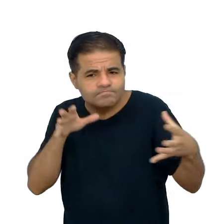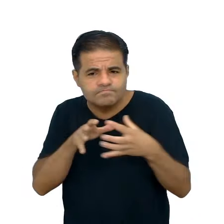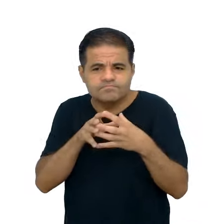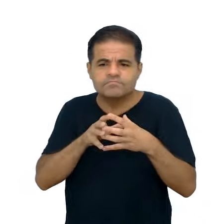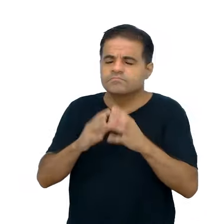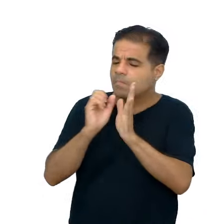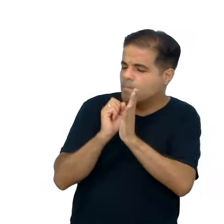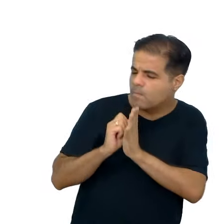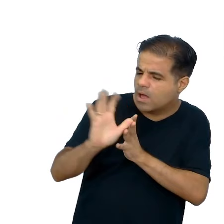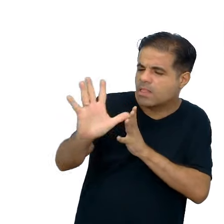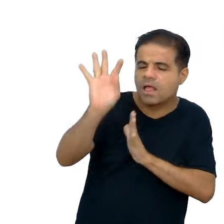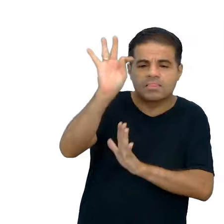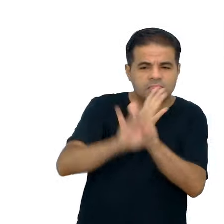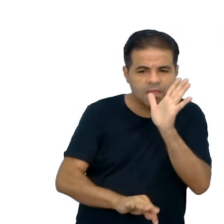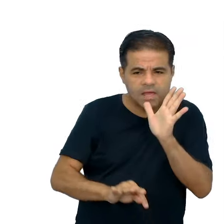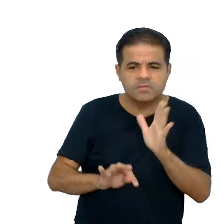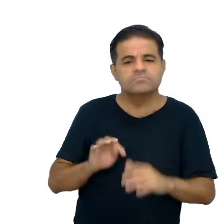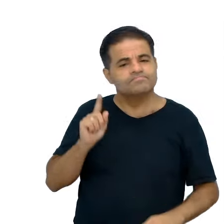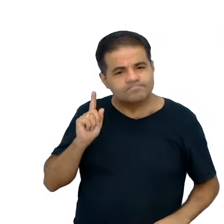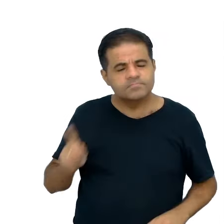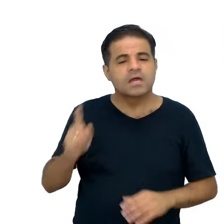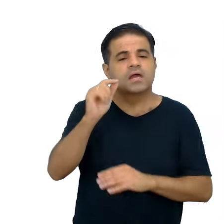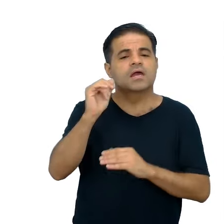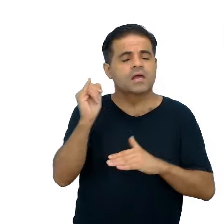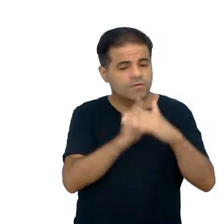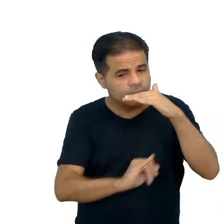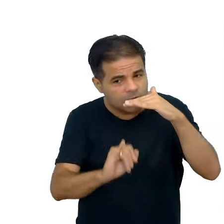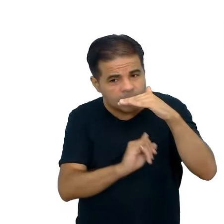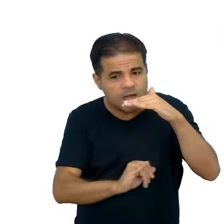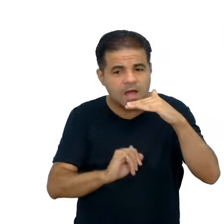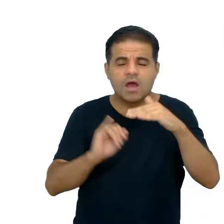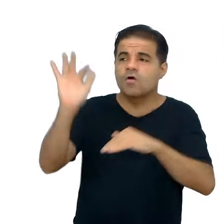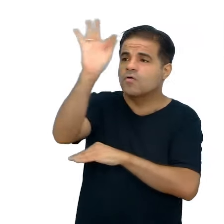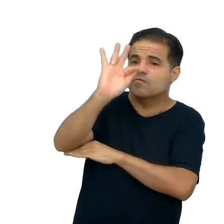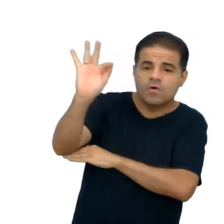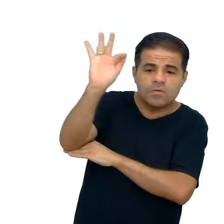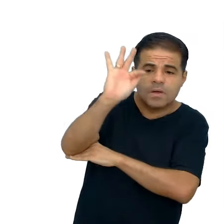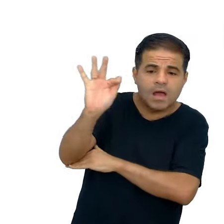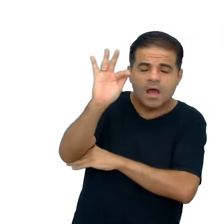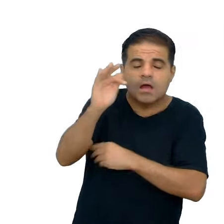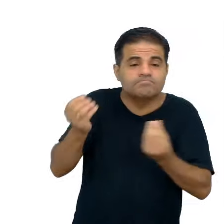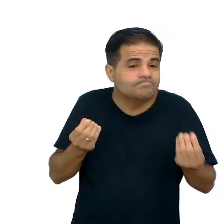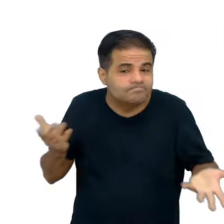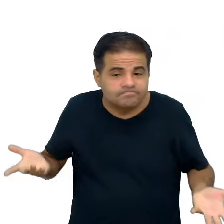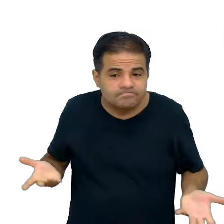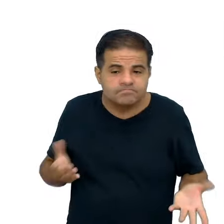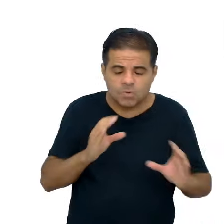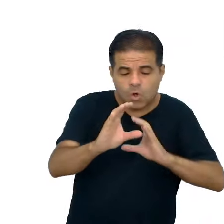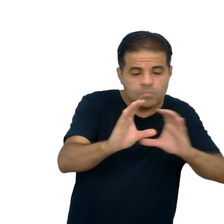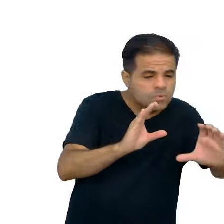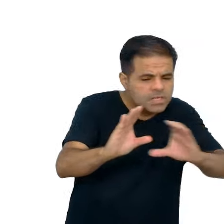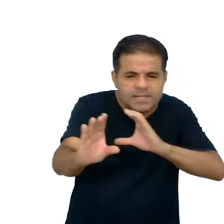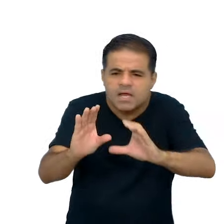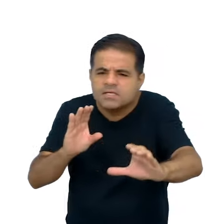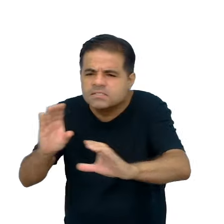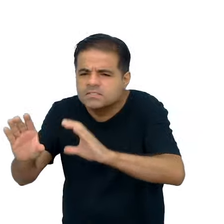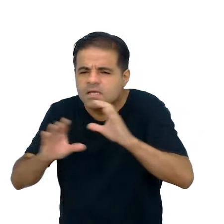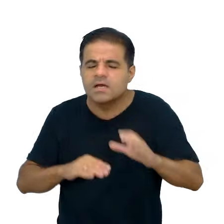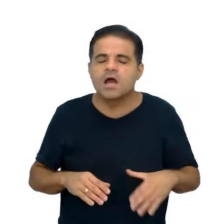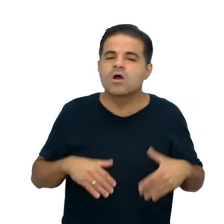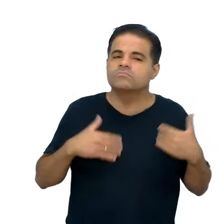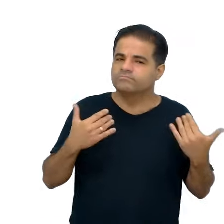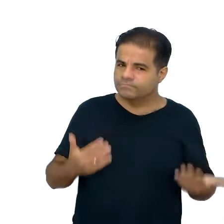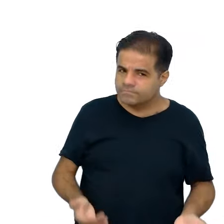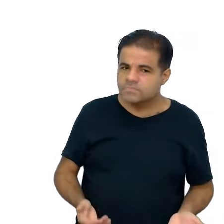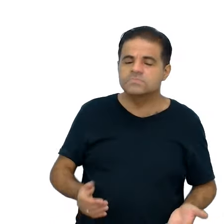vai mandar o seu texto, né, então, é um texto informal, é um texto formal, como será essa comunicação, né, então, tudo isso